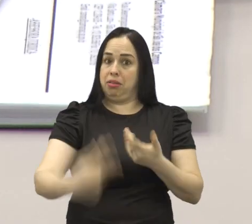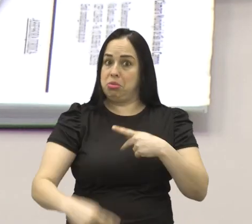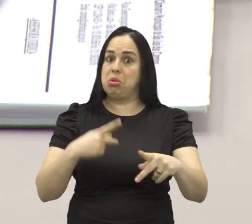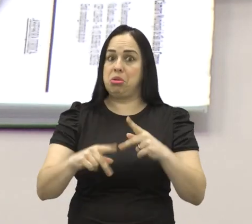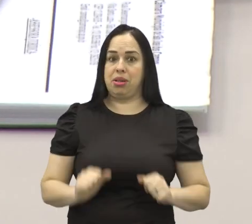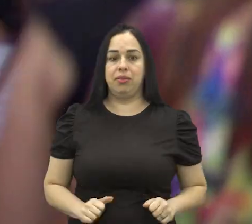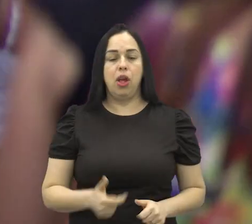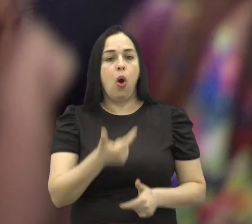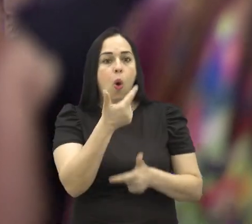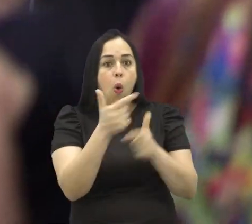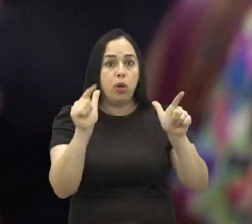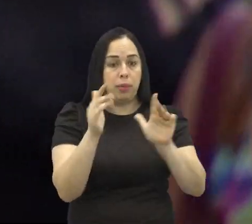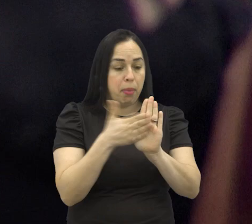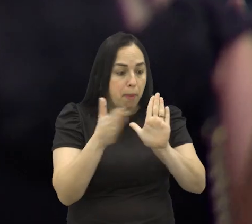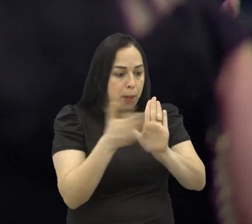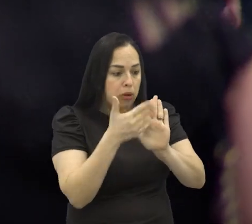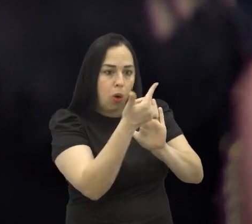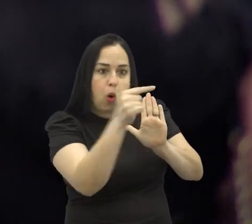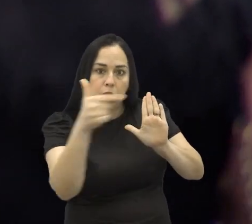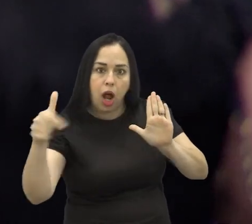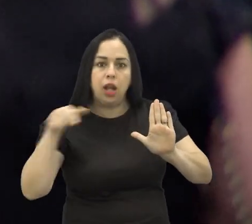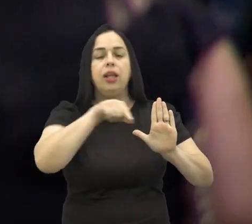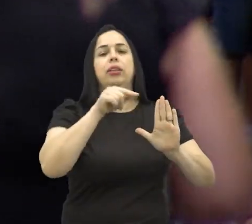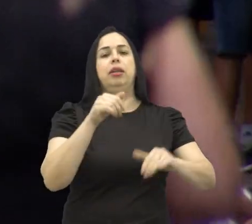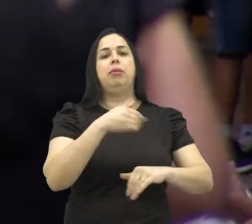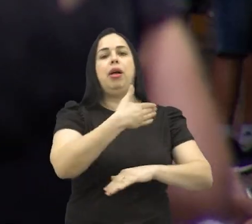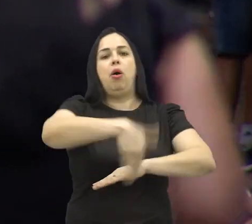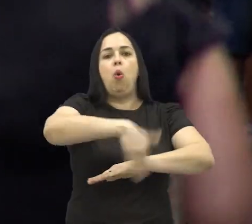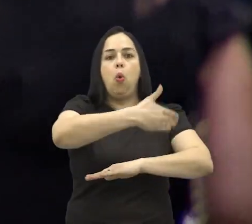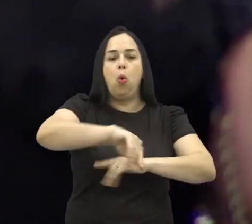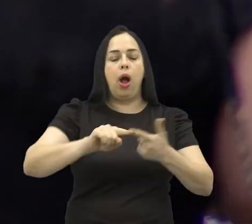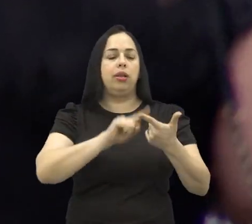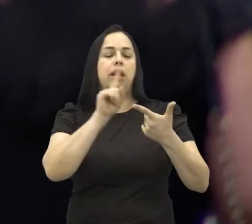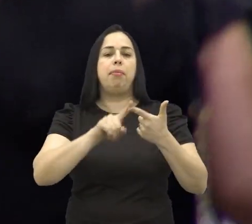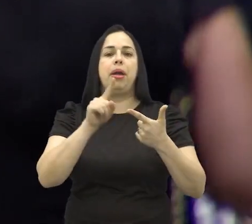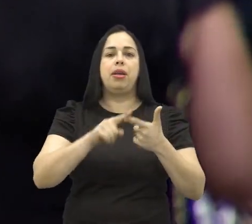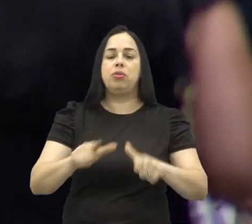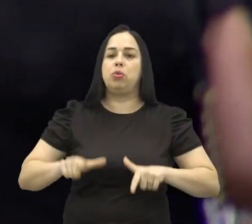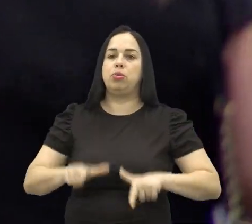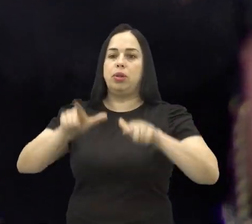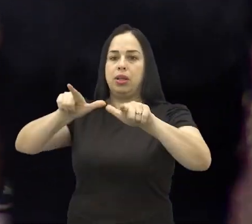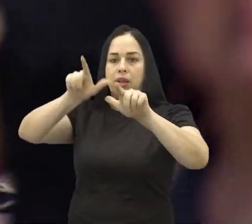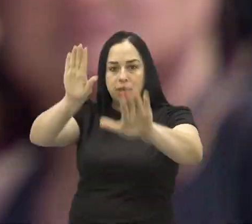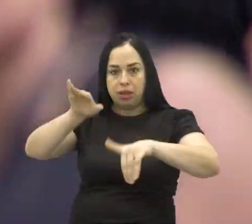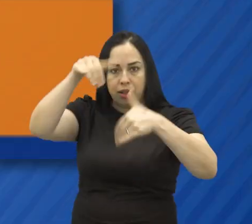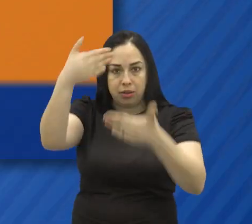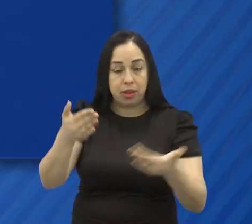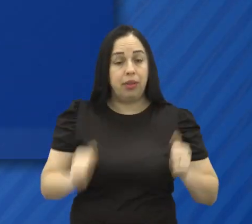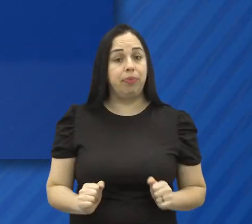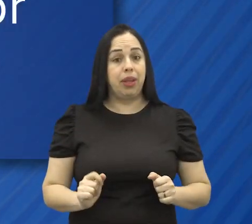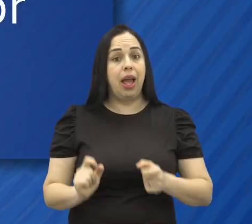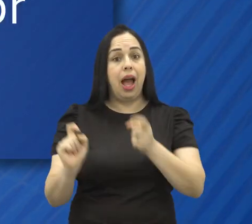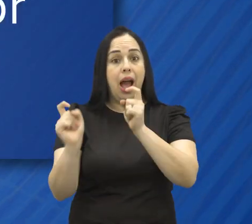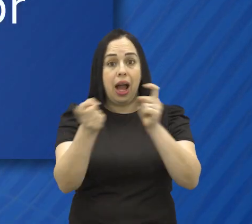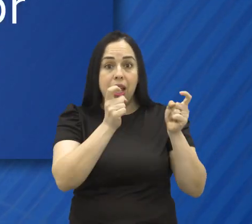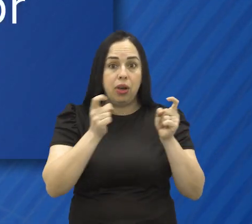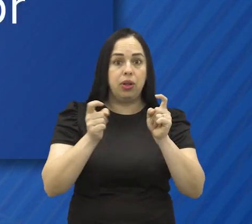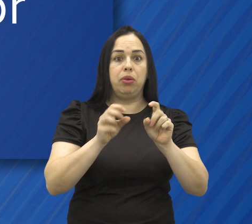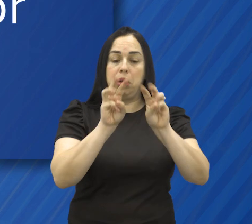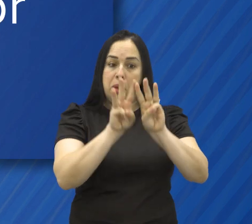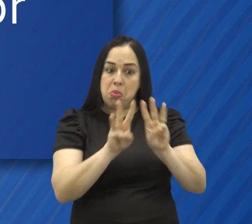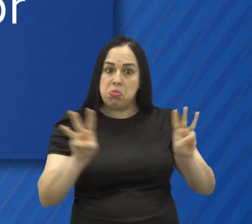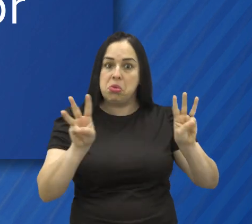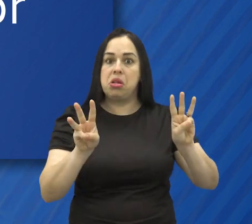propostas são para a denominação de áreas públicas e concessão de título de utilidade pública e honraria. A pauta completa